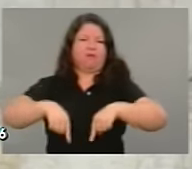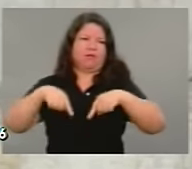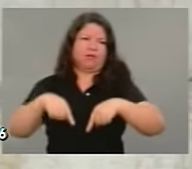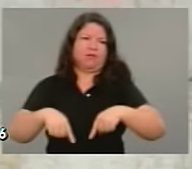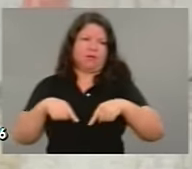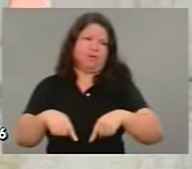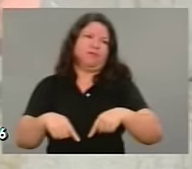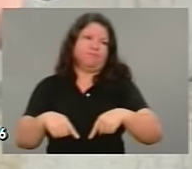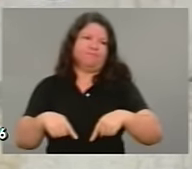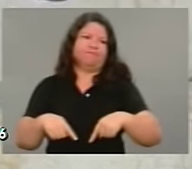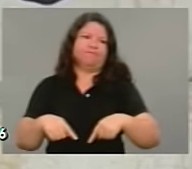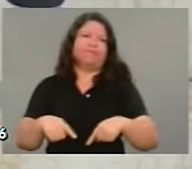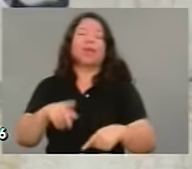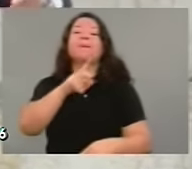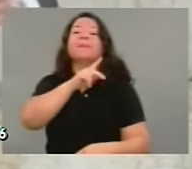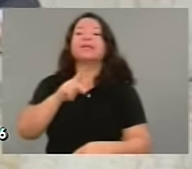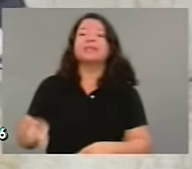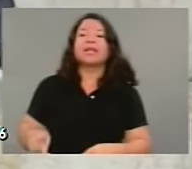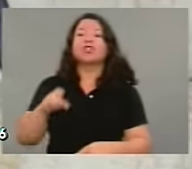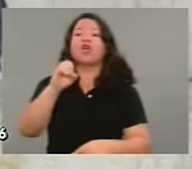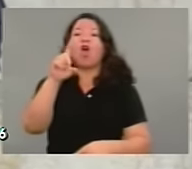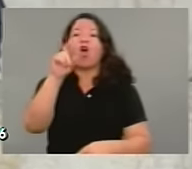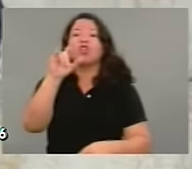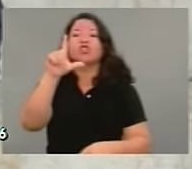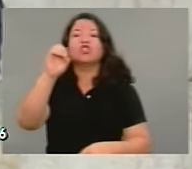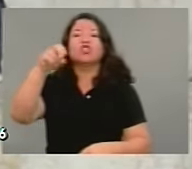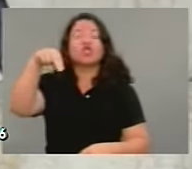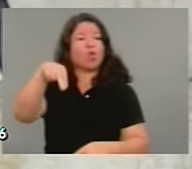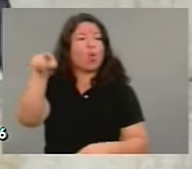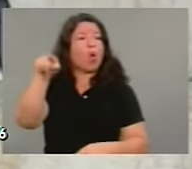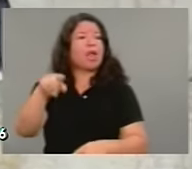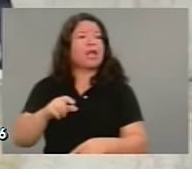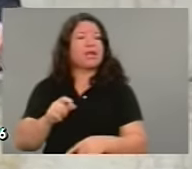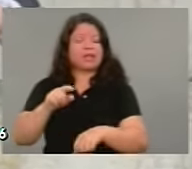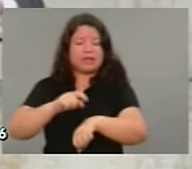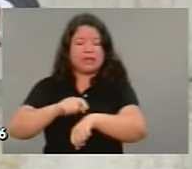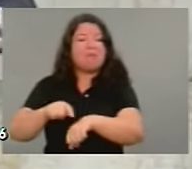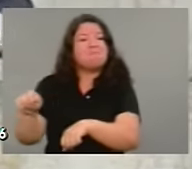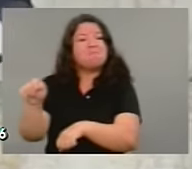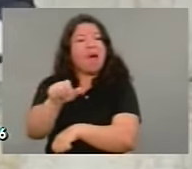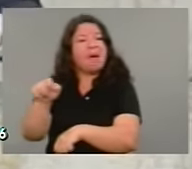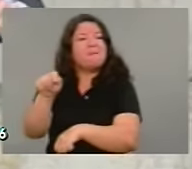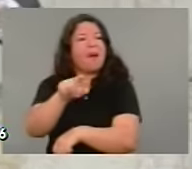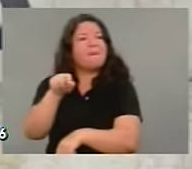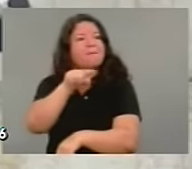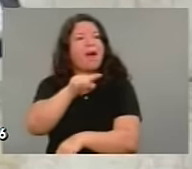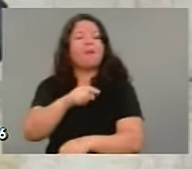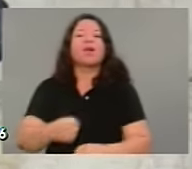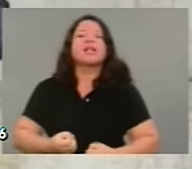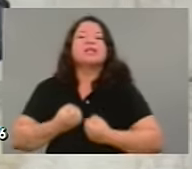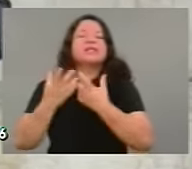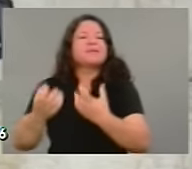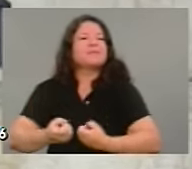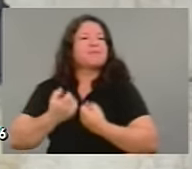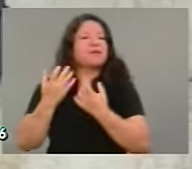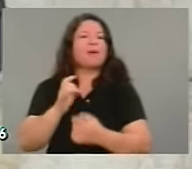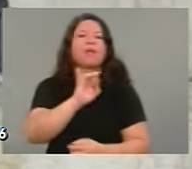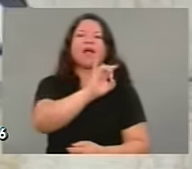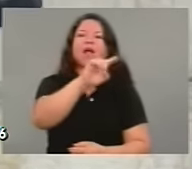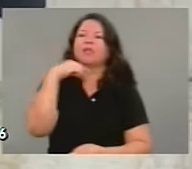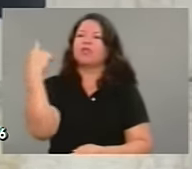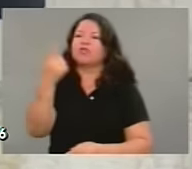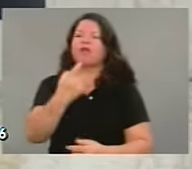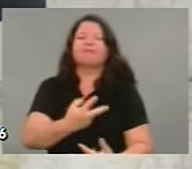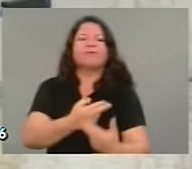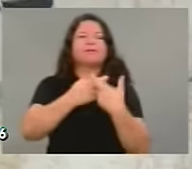através da presidência do deputado Odilon, deixando os parlamentares se manifestarem, da responsabilidade que nós temos uns com os outros, principalmente